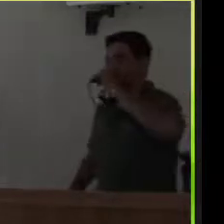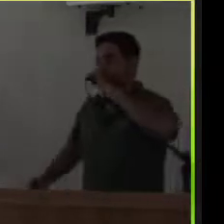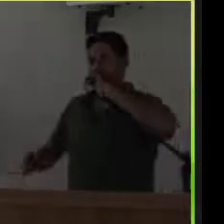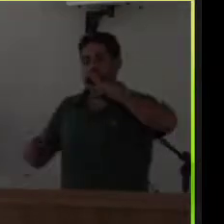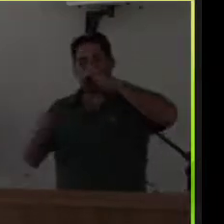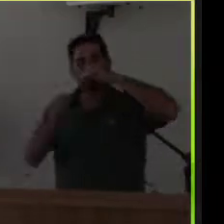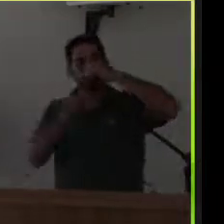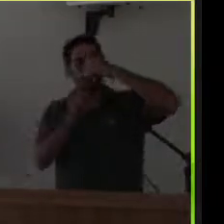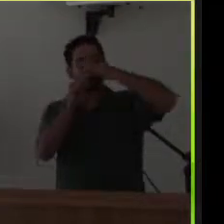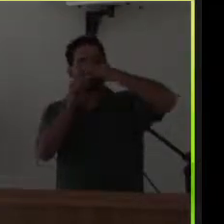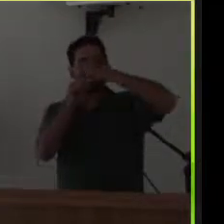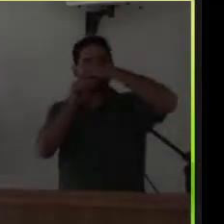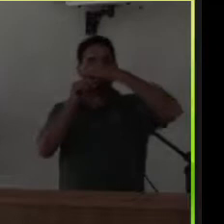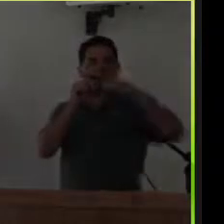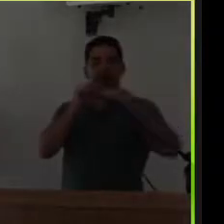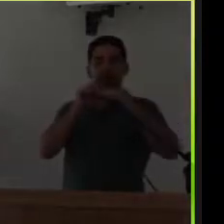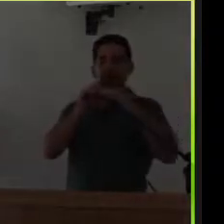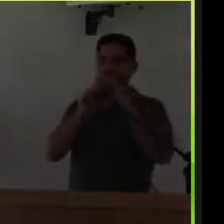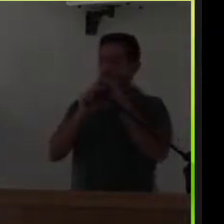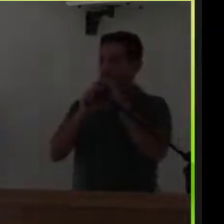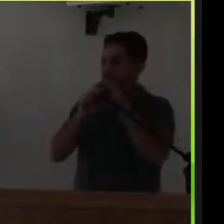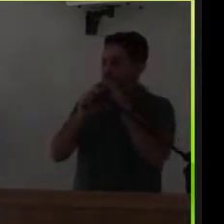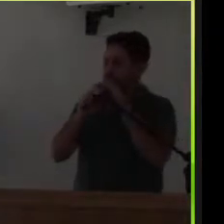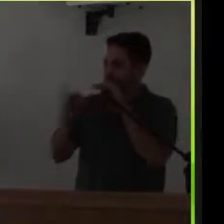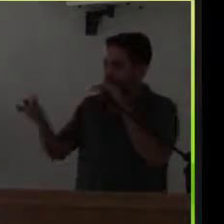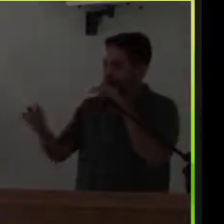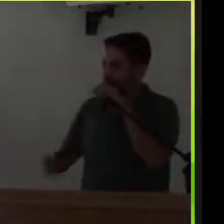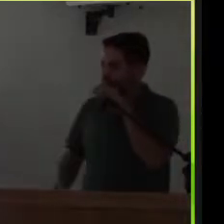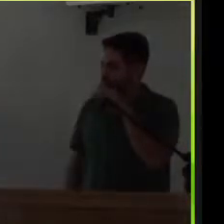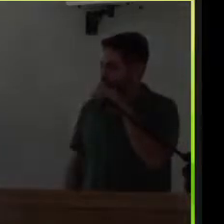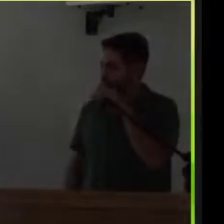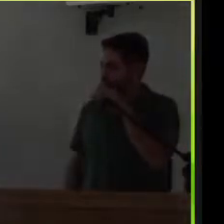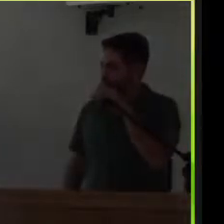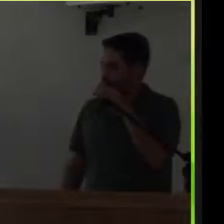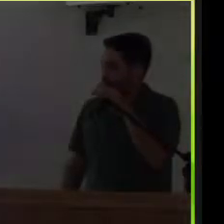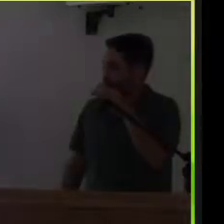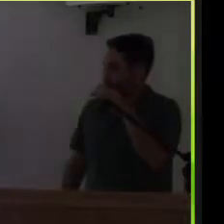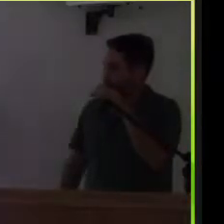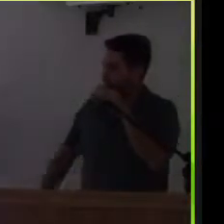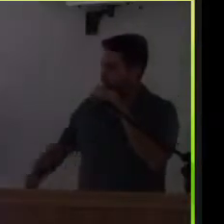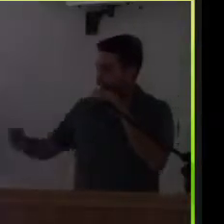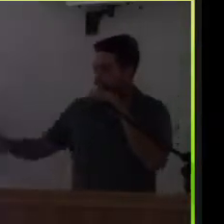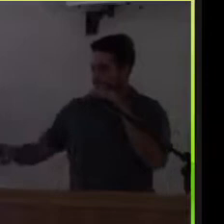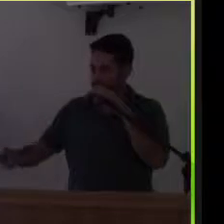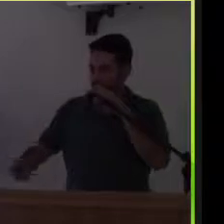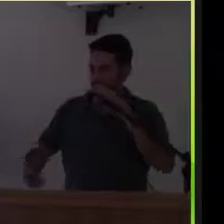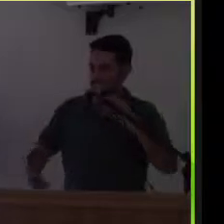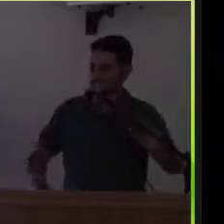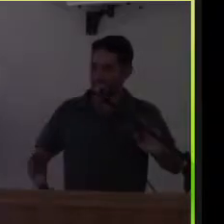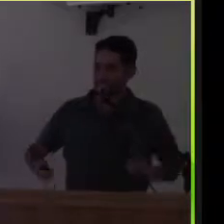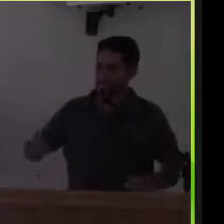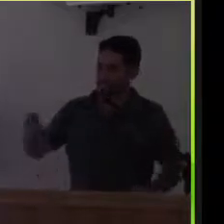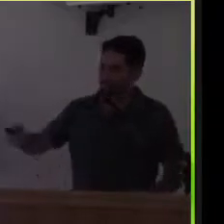Isso é só reiterando o nosso trabalho aí, meu do vereador Paulão, no PSDB, a gente já conseguiu